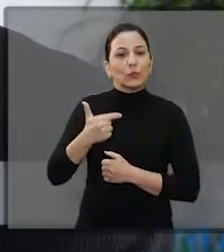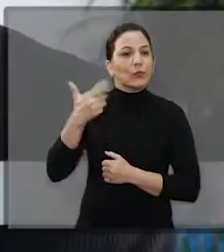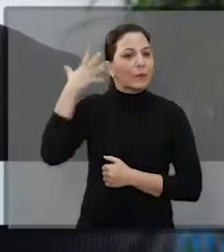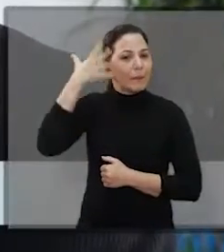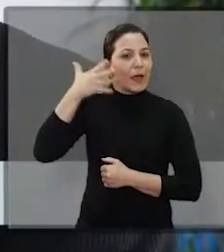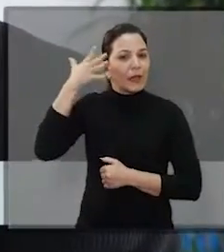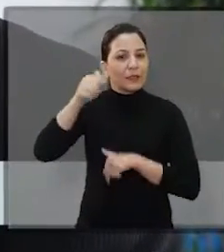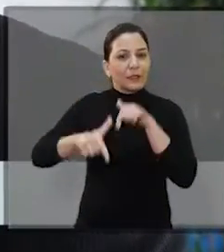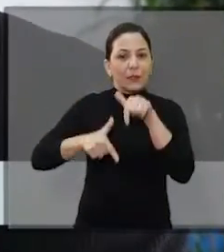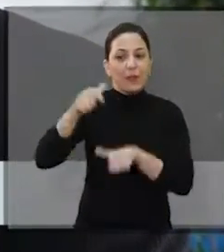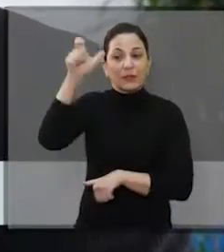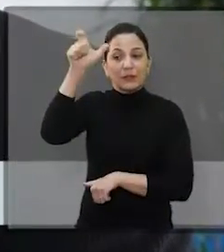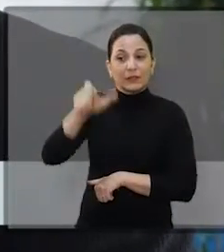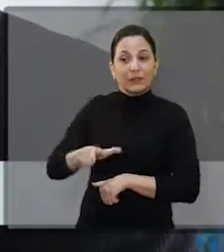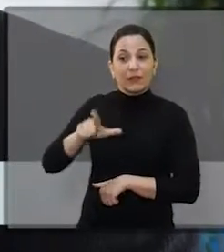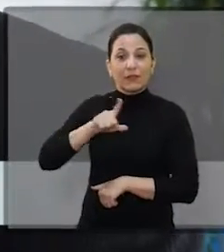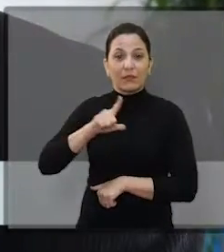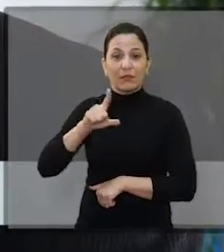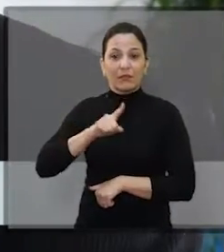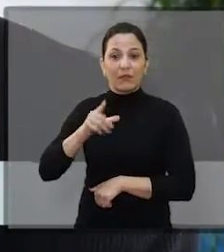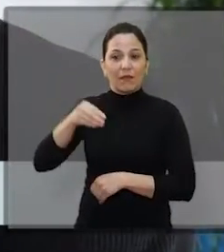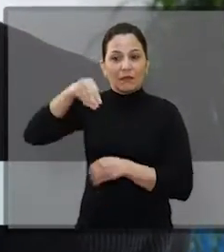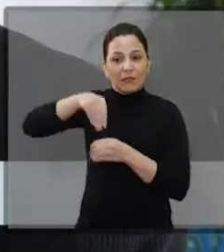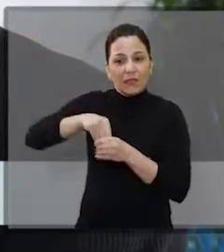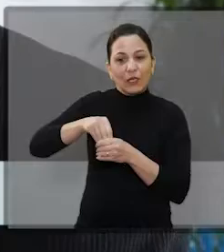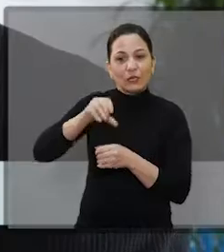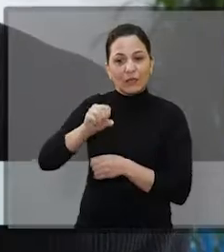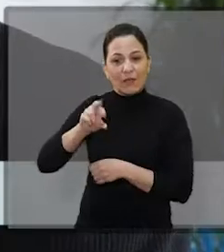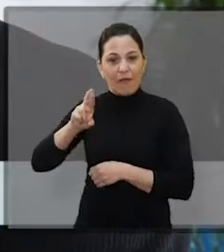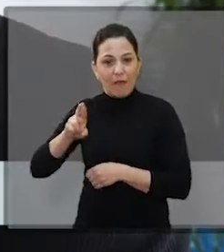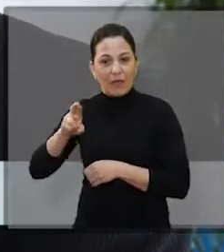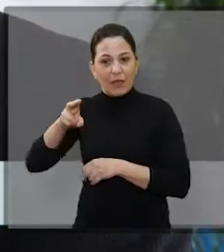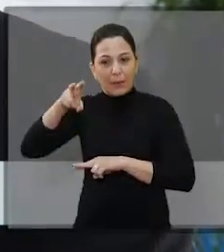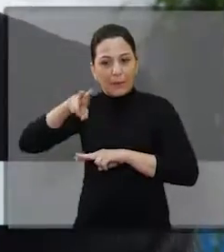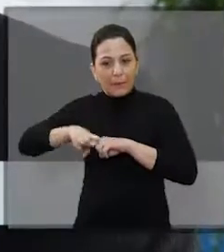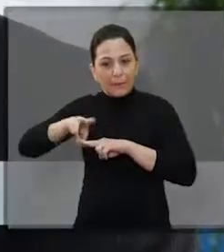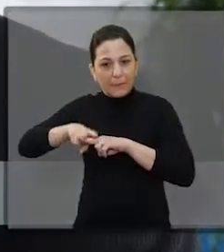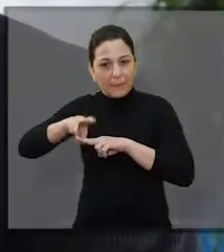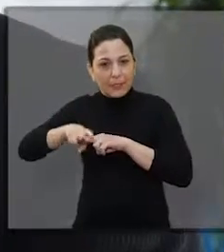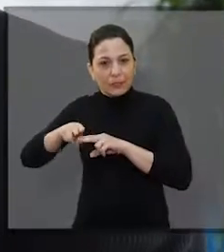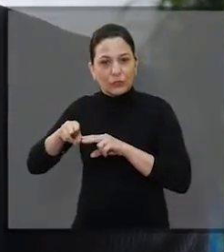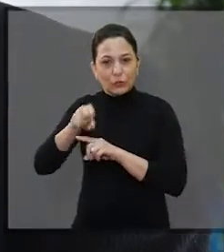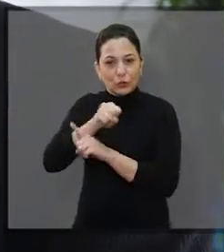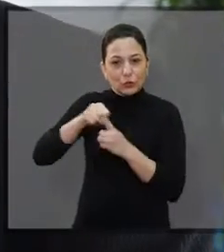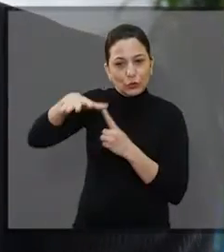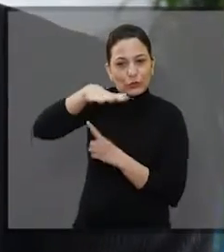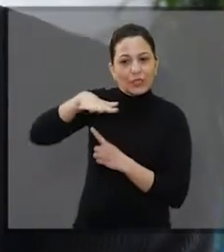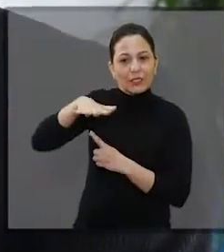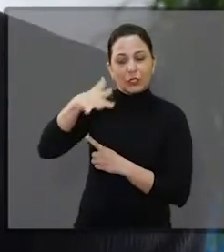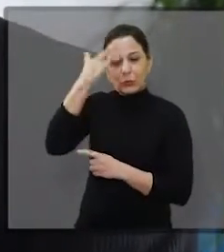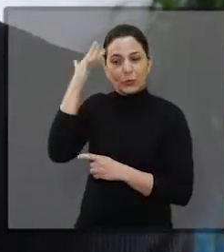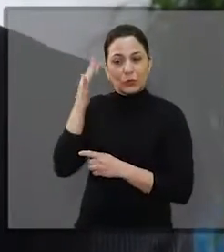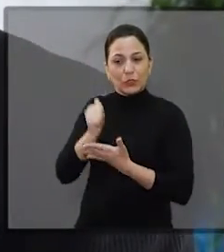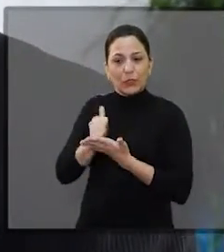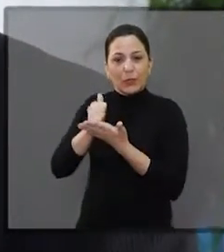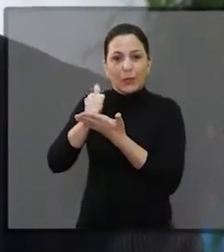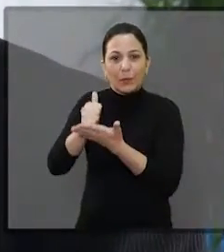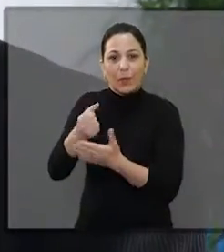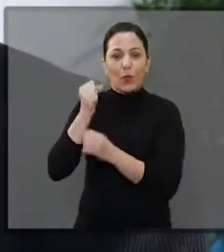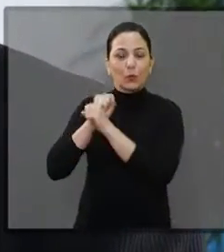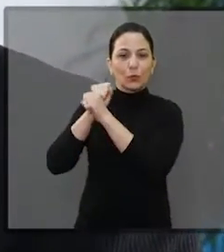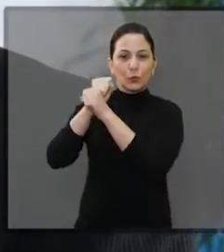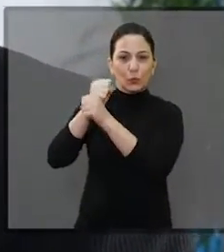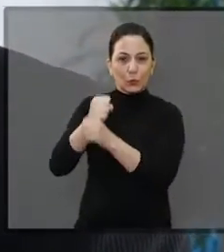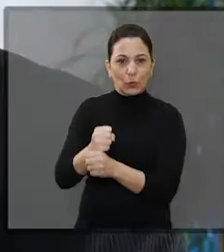empregabilidade e cidadania, onde a gente traz para dentro das unidades prisionais a sociedade civil. As pessoas que colaboram durante